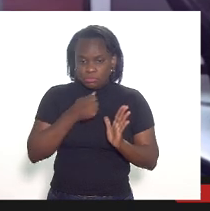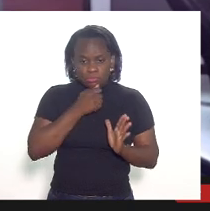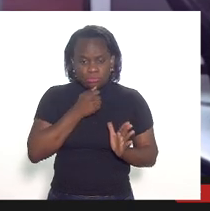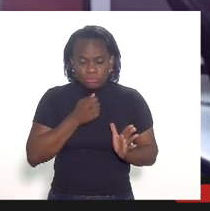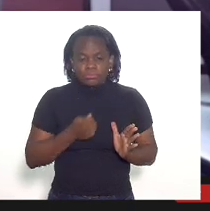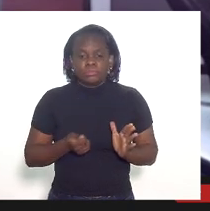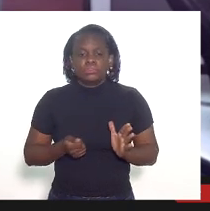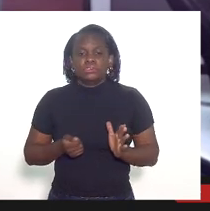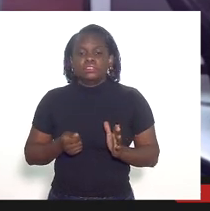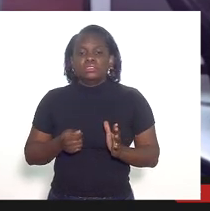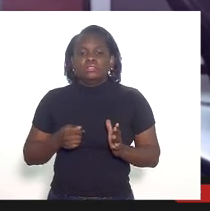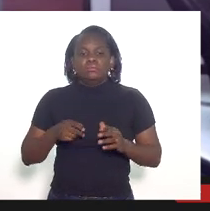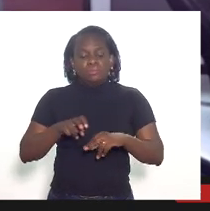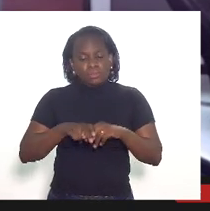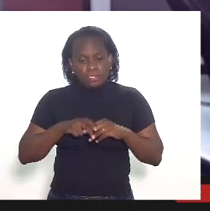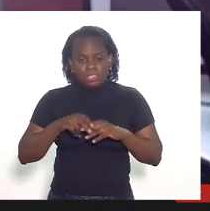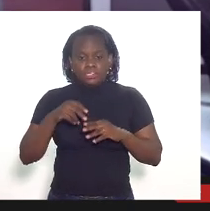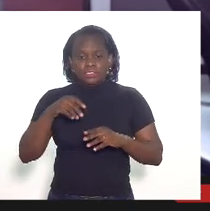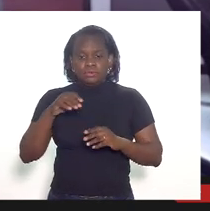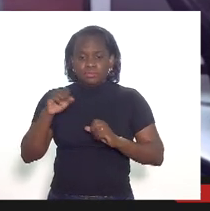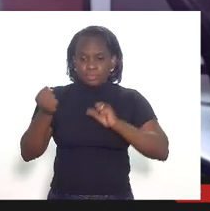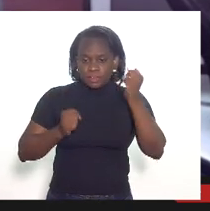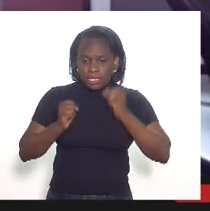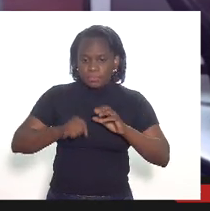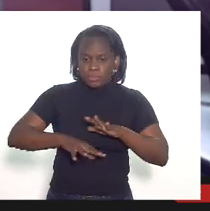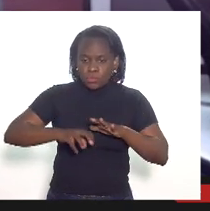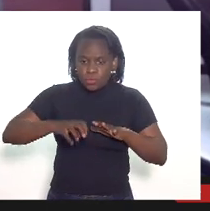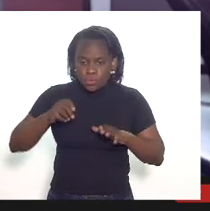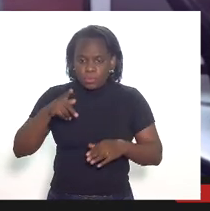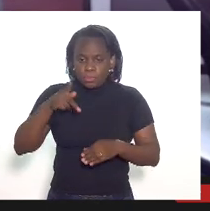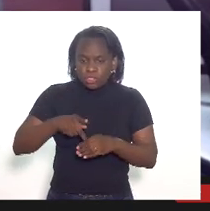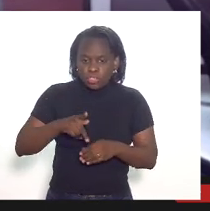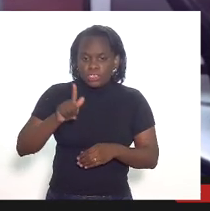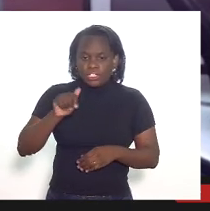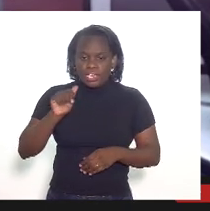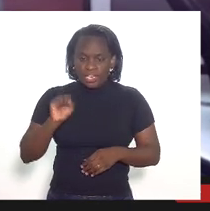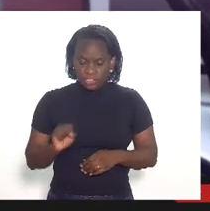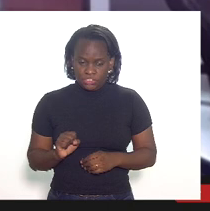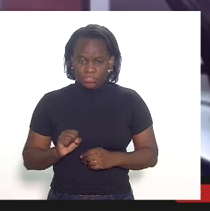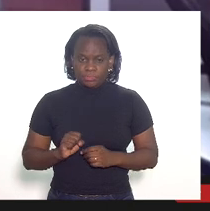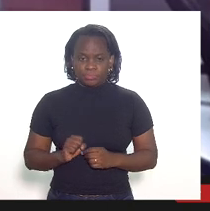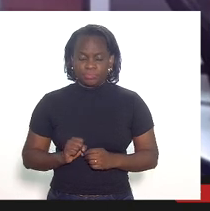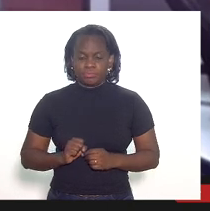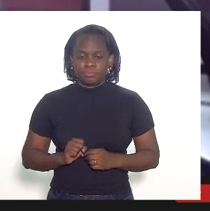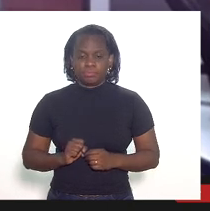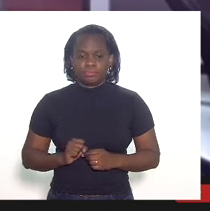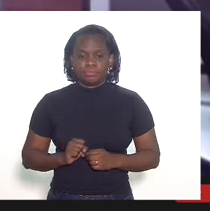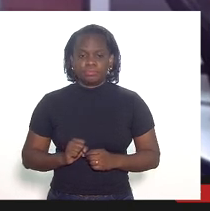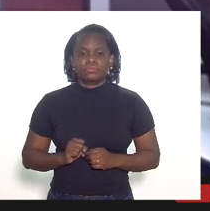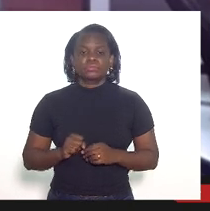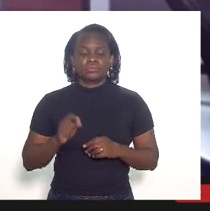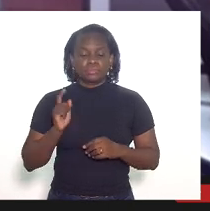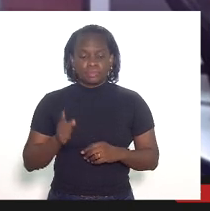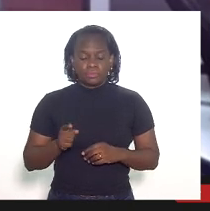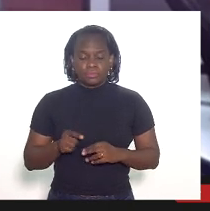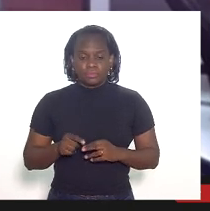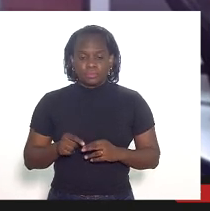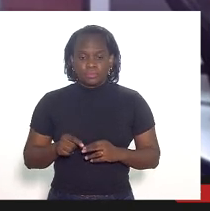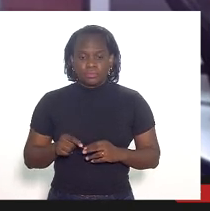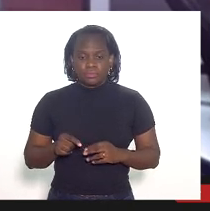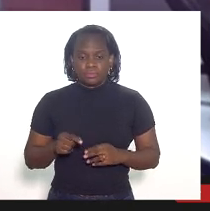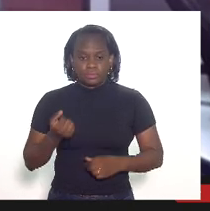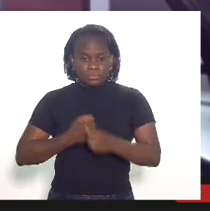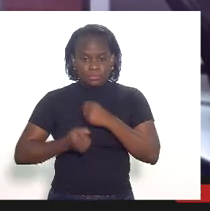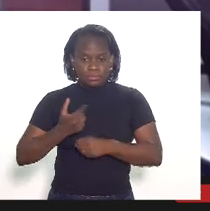decorrente da exploração e produção de petróleo e gás natural essa de